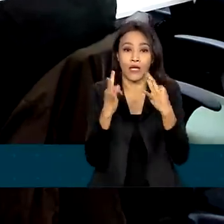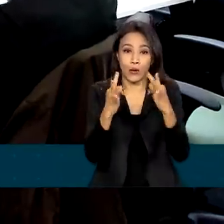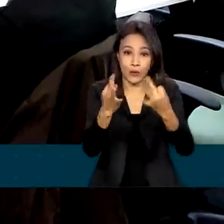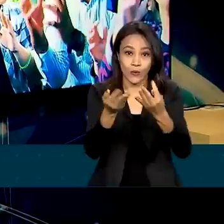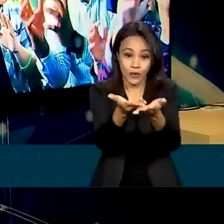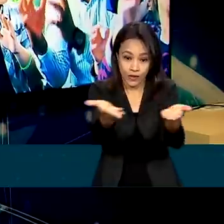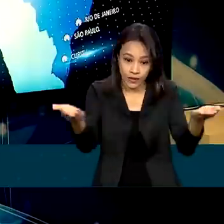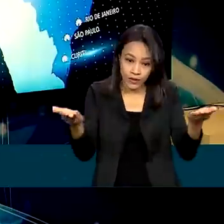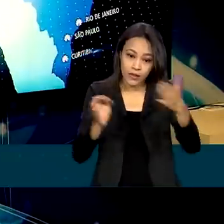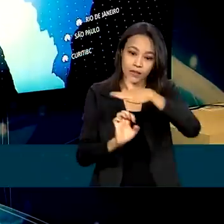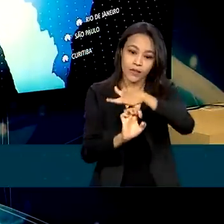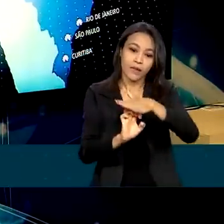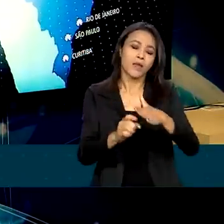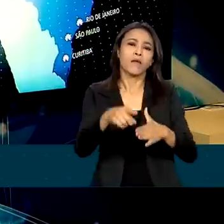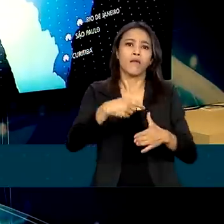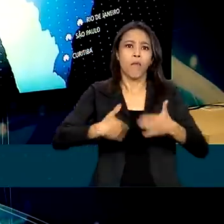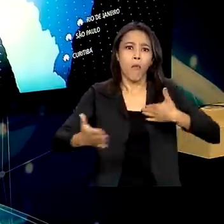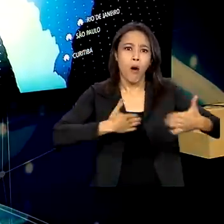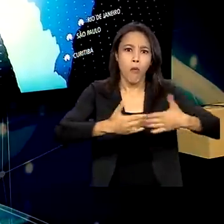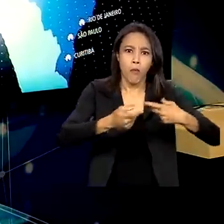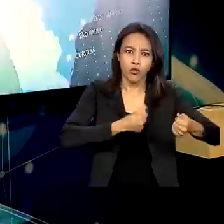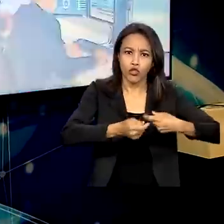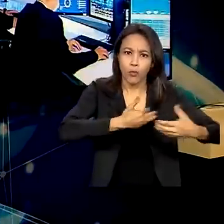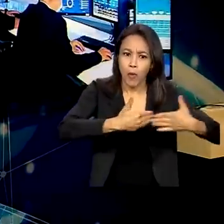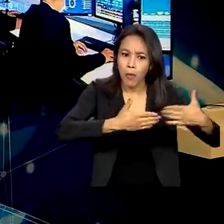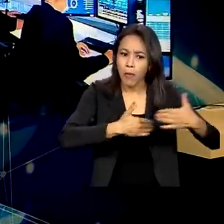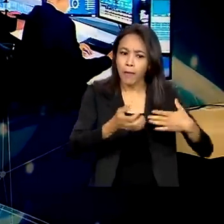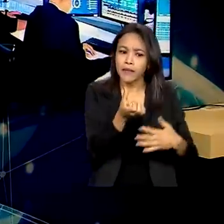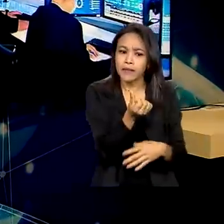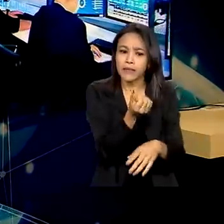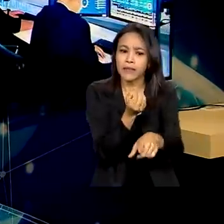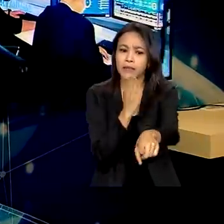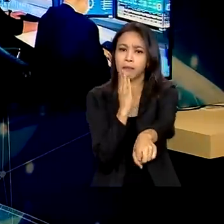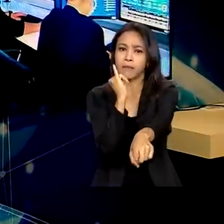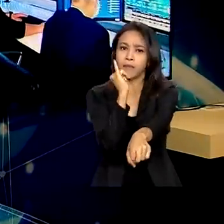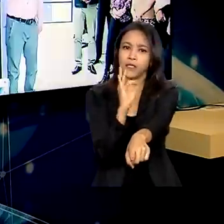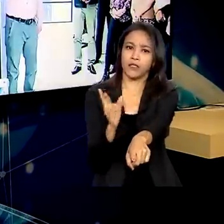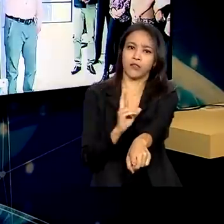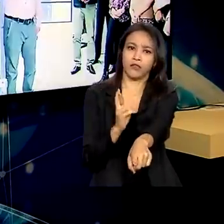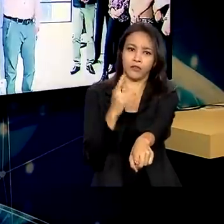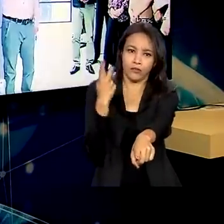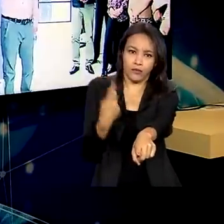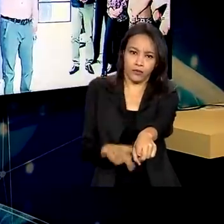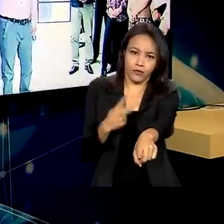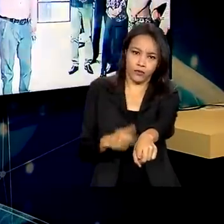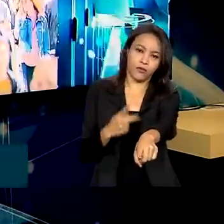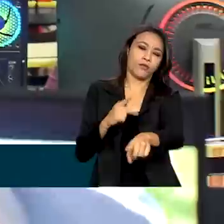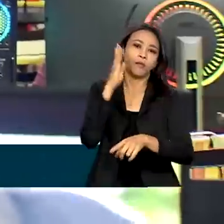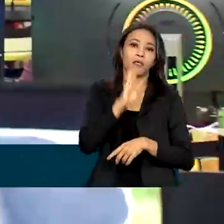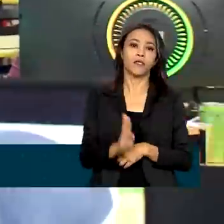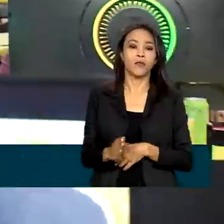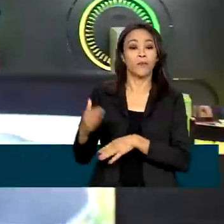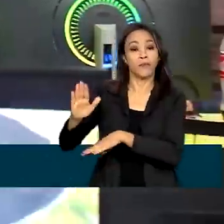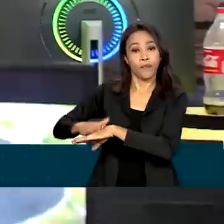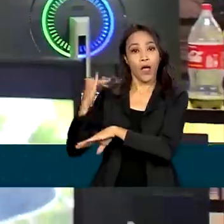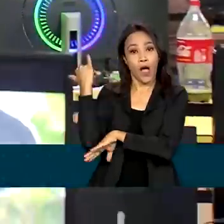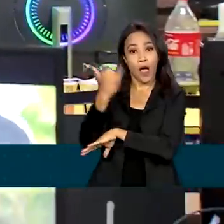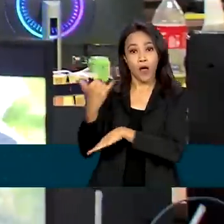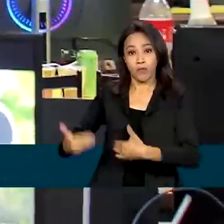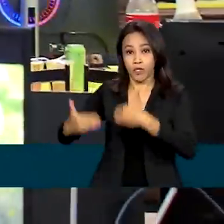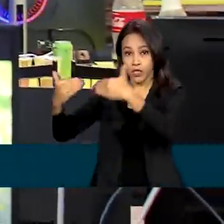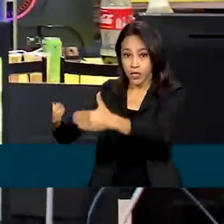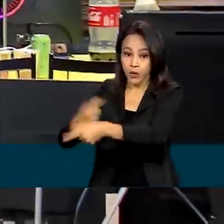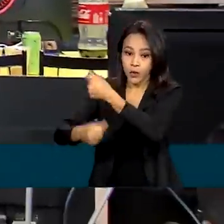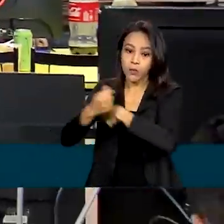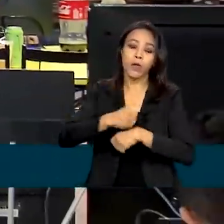startups, movimentou mais de R 60 bilhões no país. Segundo o Ministério da Economia, o Brasil é o segundo